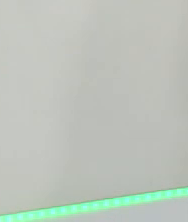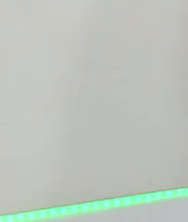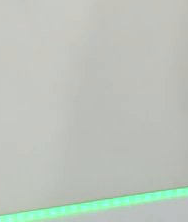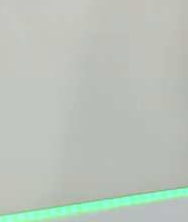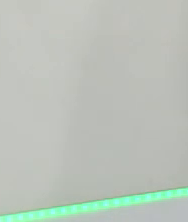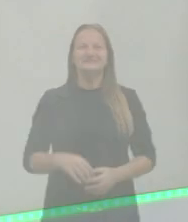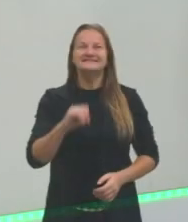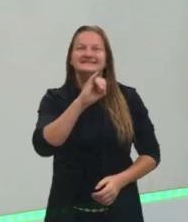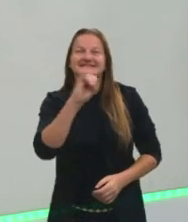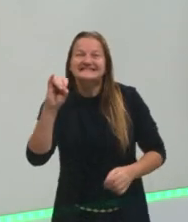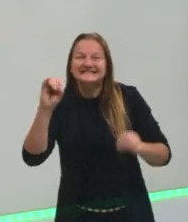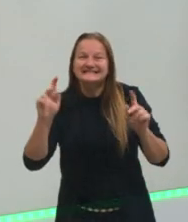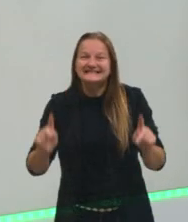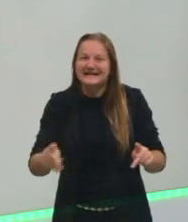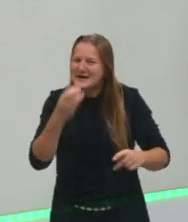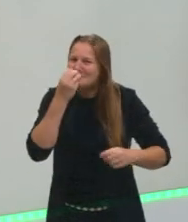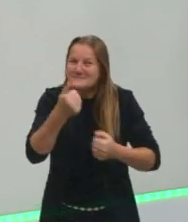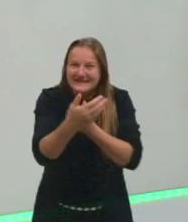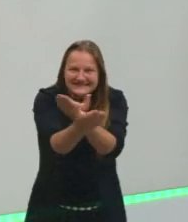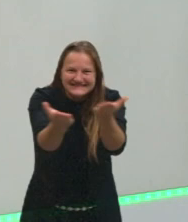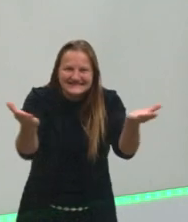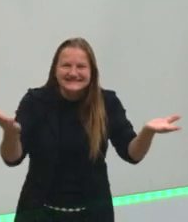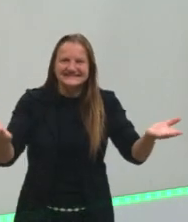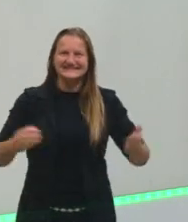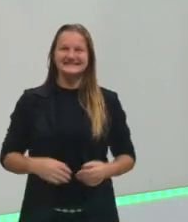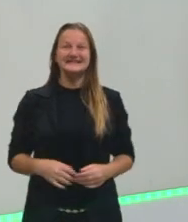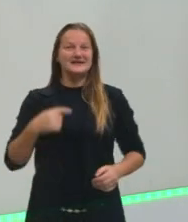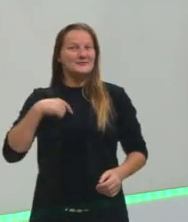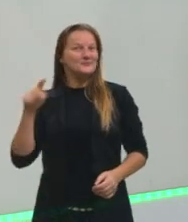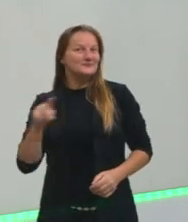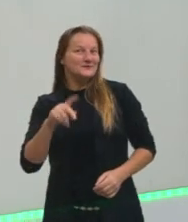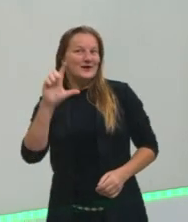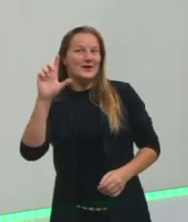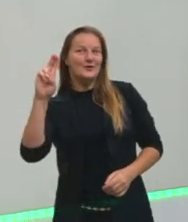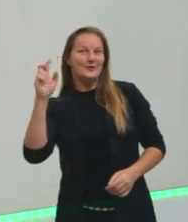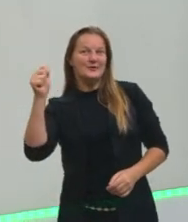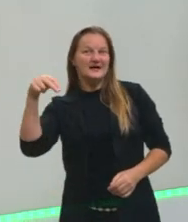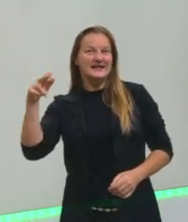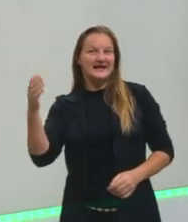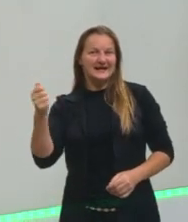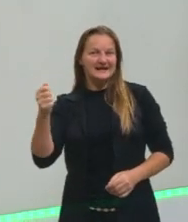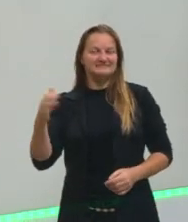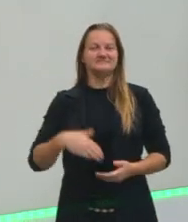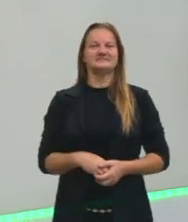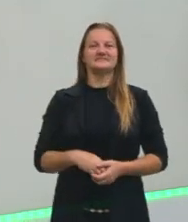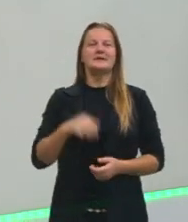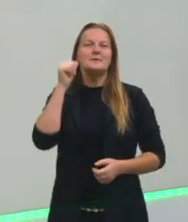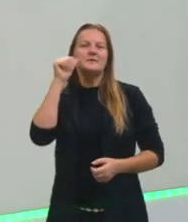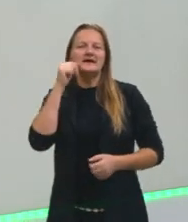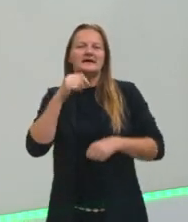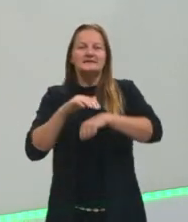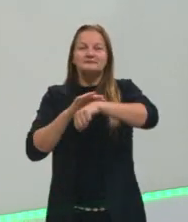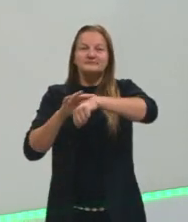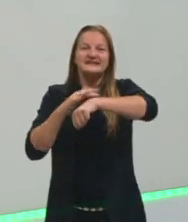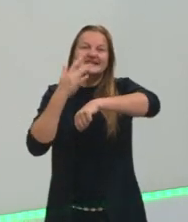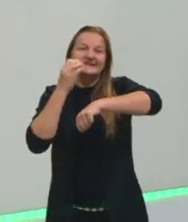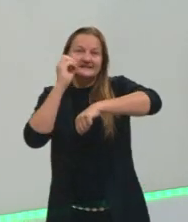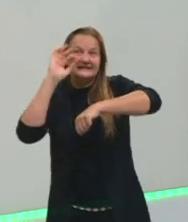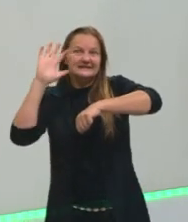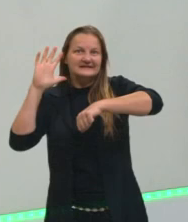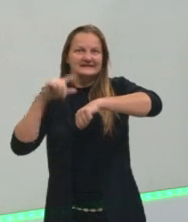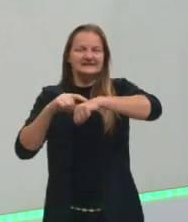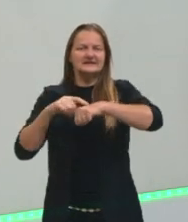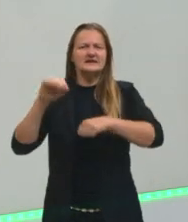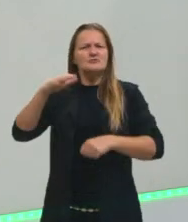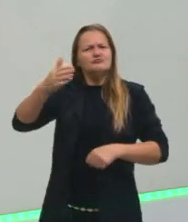Olá pessoal, tudo bem com vocês? Eu sou a professora Luana Miller, sou uma mulher branca de estatura média,